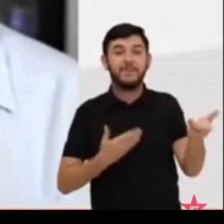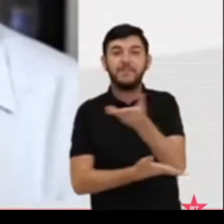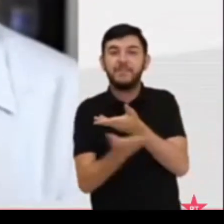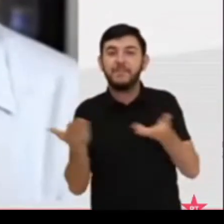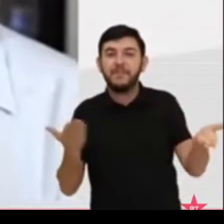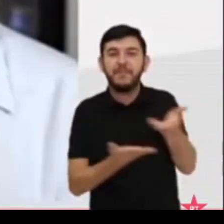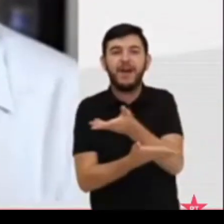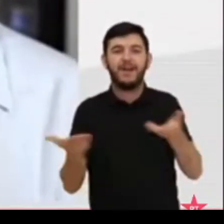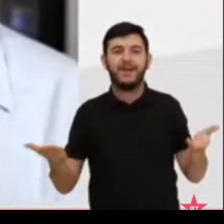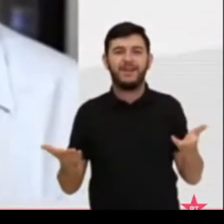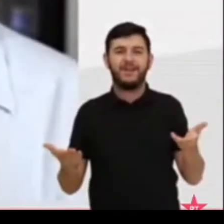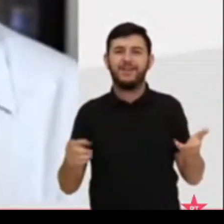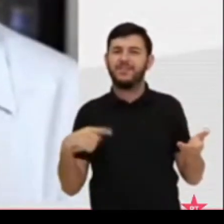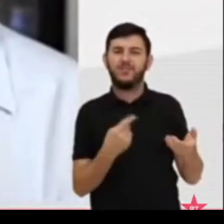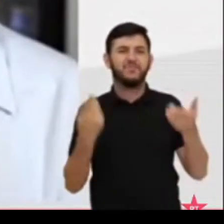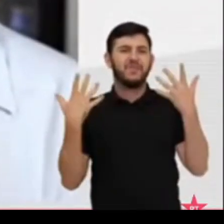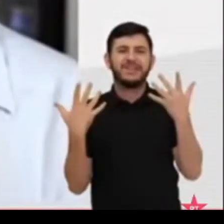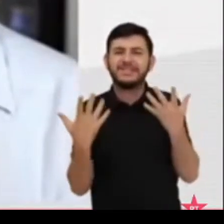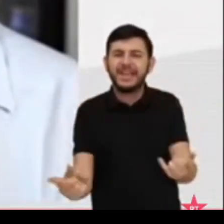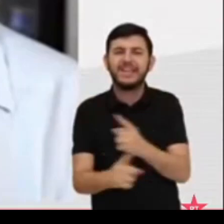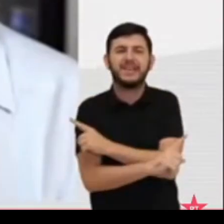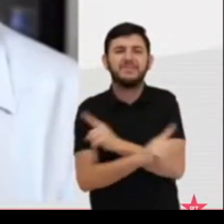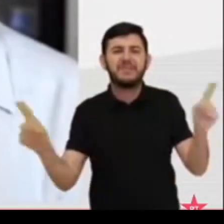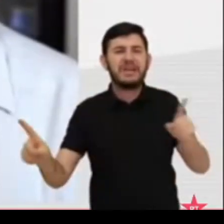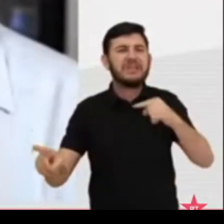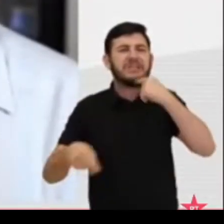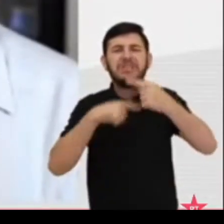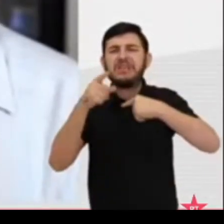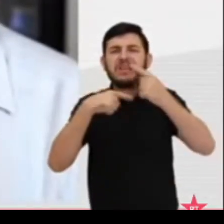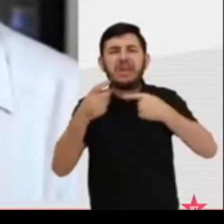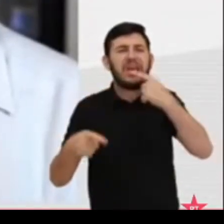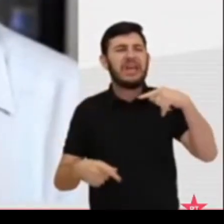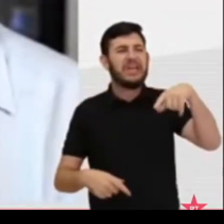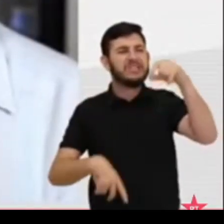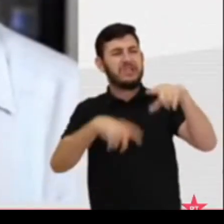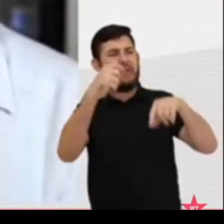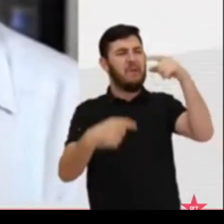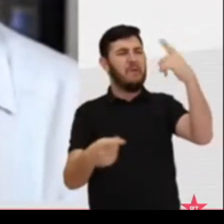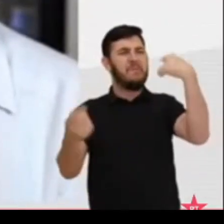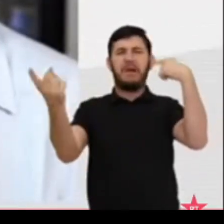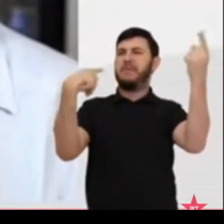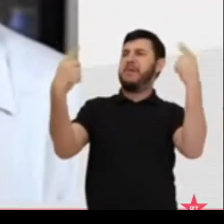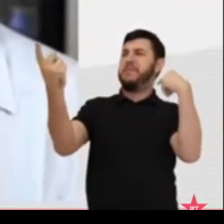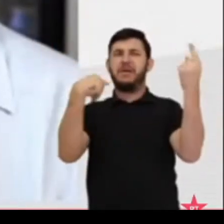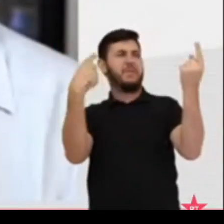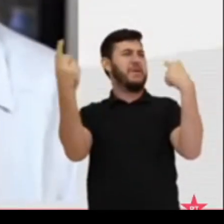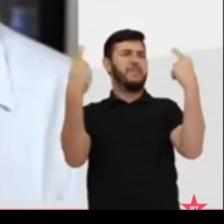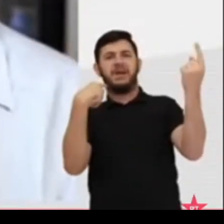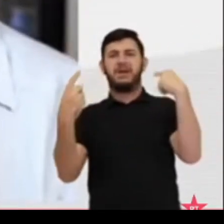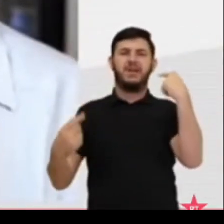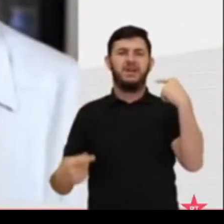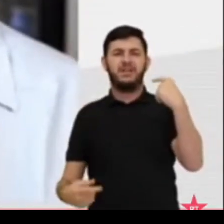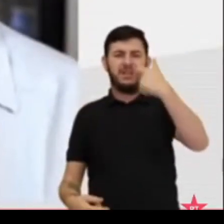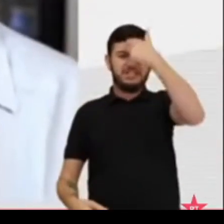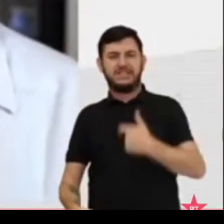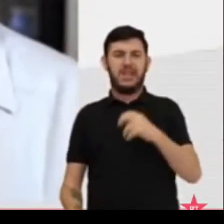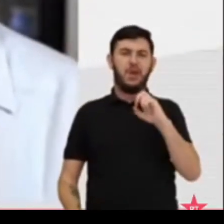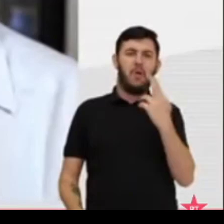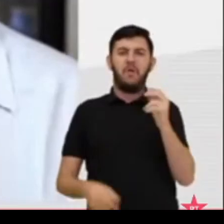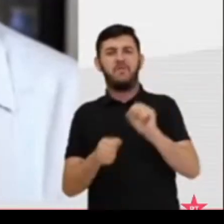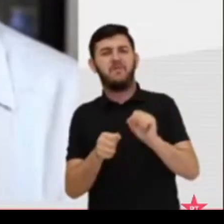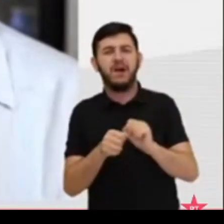aceitamos que ninguém escolha por nós aquilo que a gente quer ser ou aquilo que a gente quer fazer.